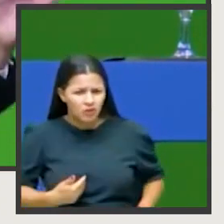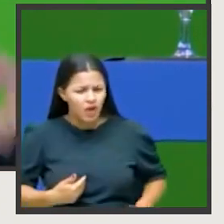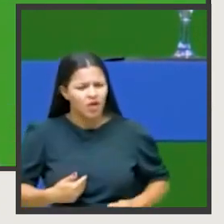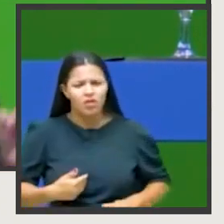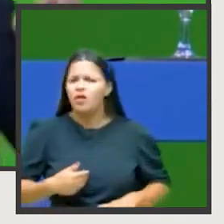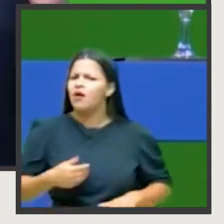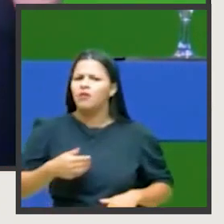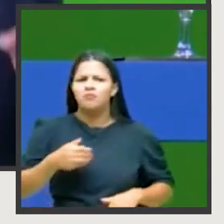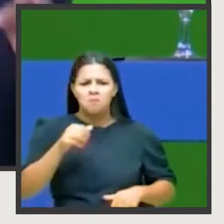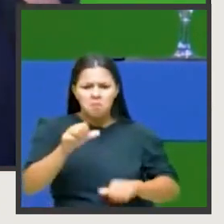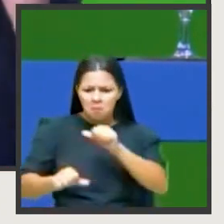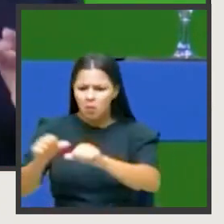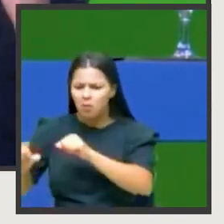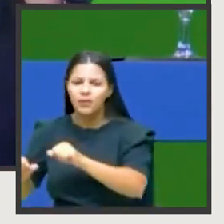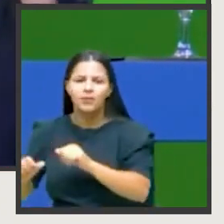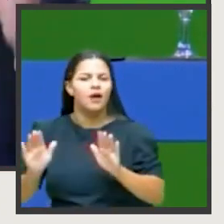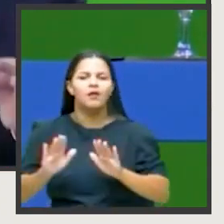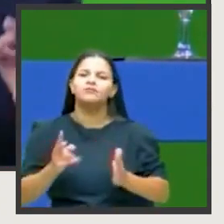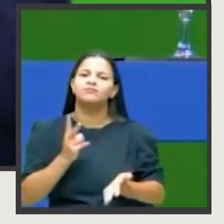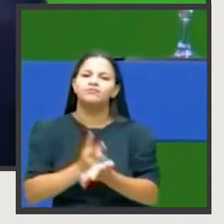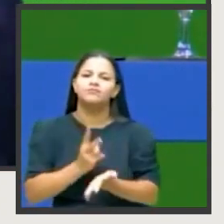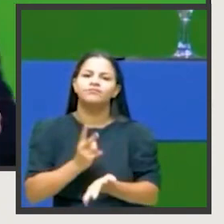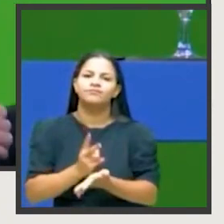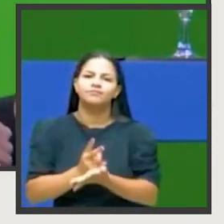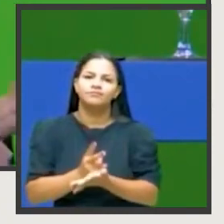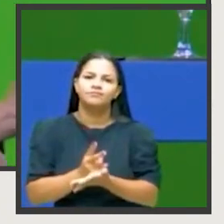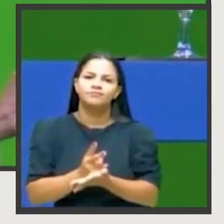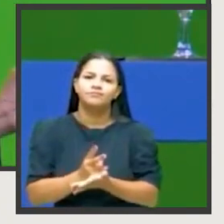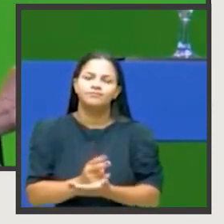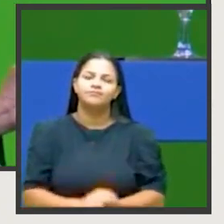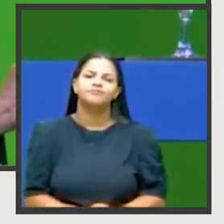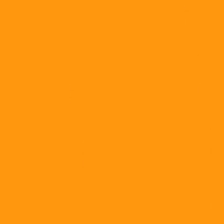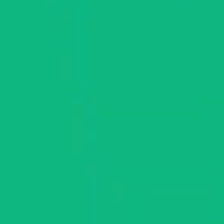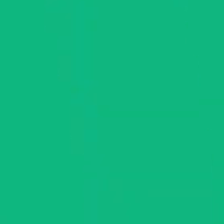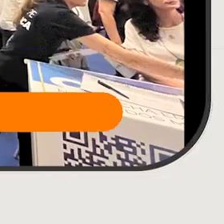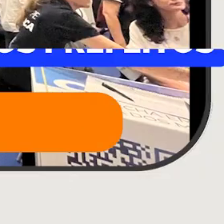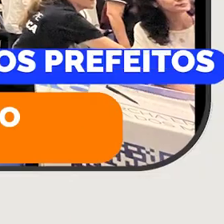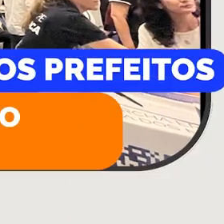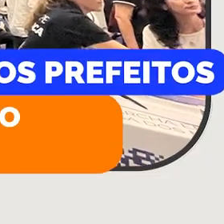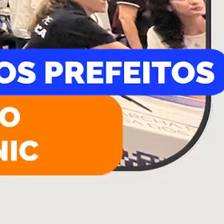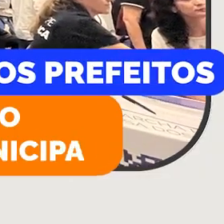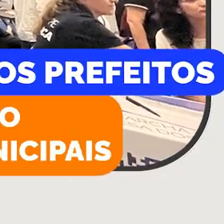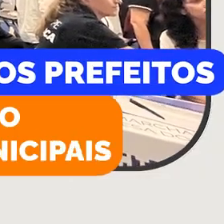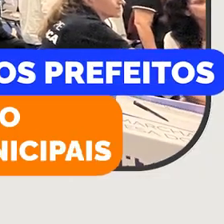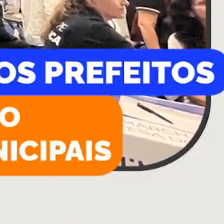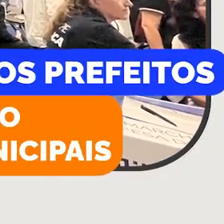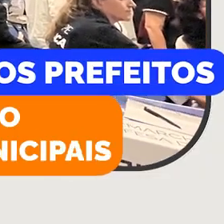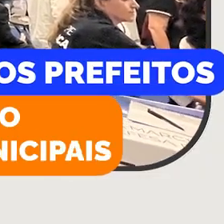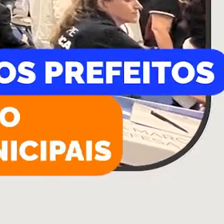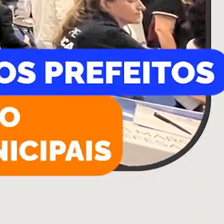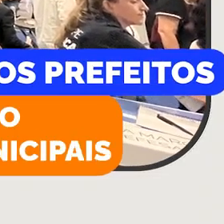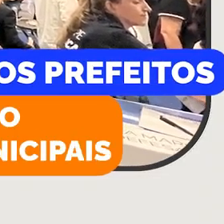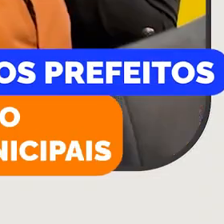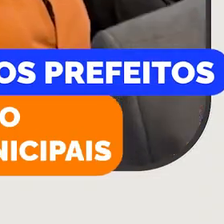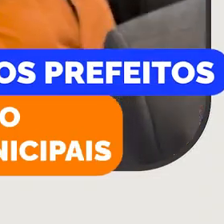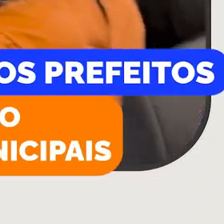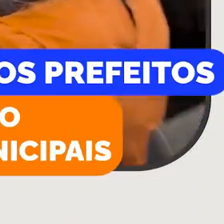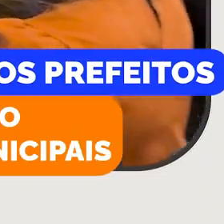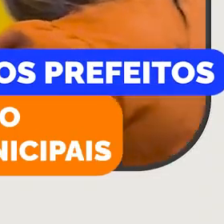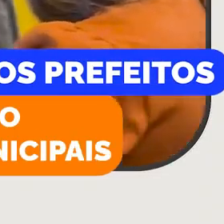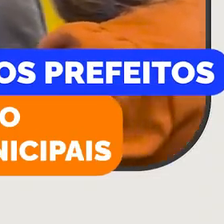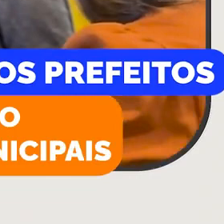mudança de governo, não possa haver descontinuidade nas políticas públicas. Música Música